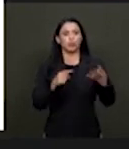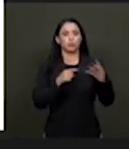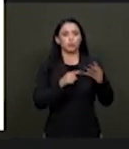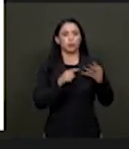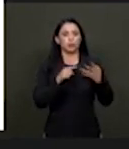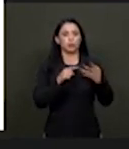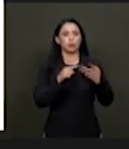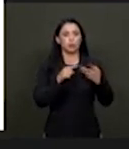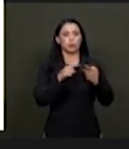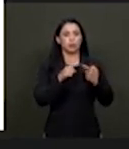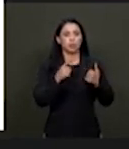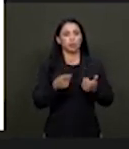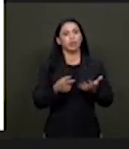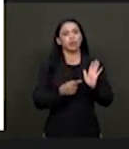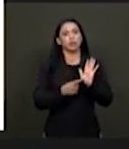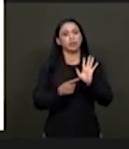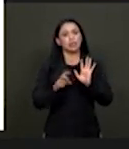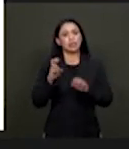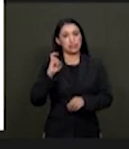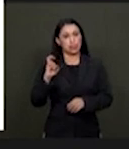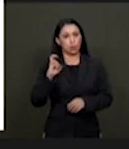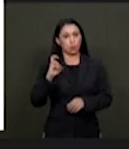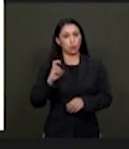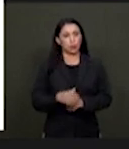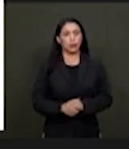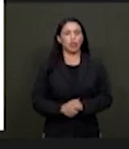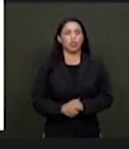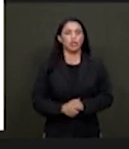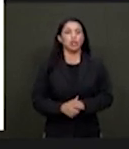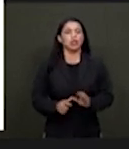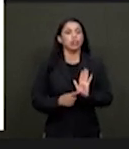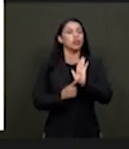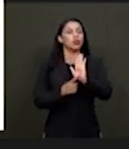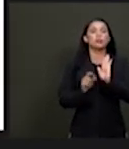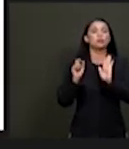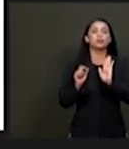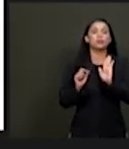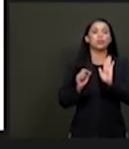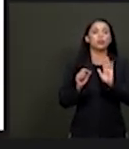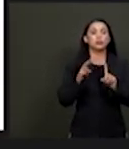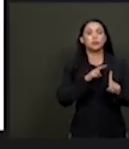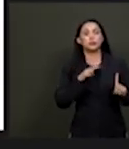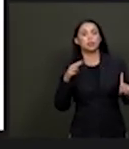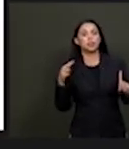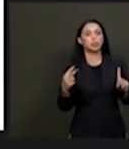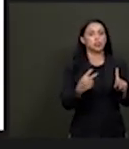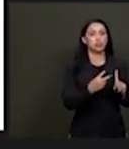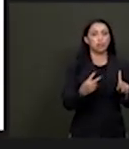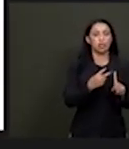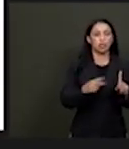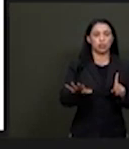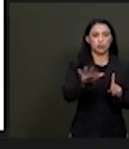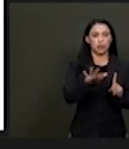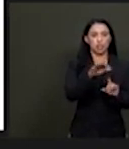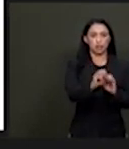Apresentarei aqui, abordarei rapidamente cinco tópicos que envolvem perspectivas, desde perspectivas da educação